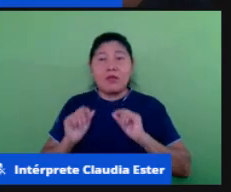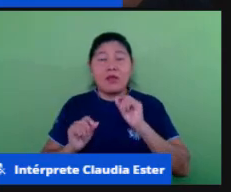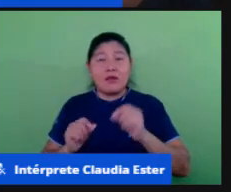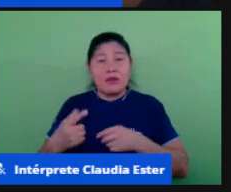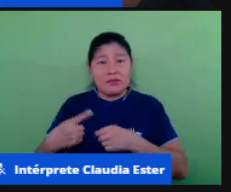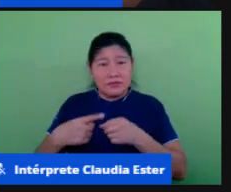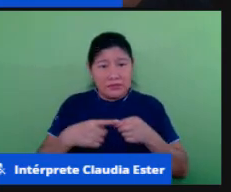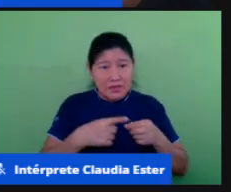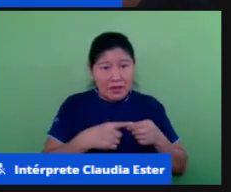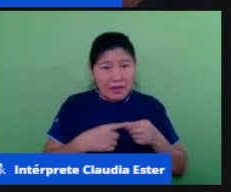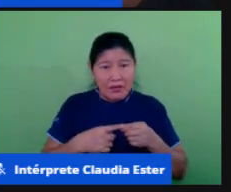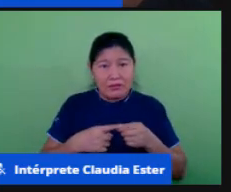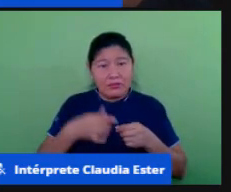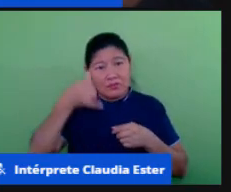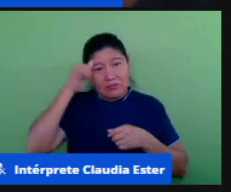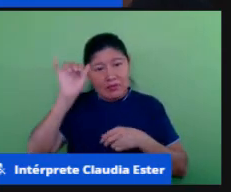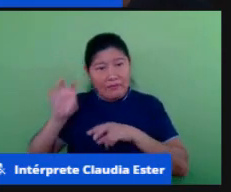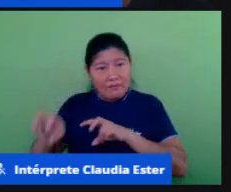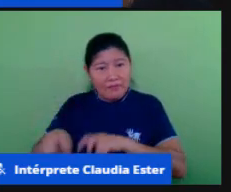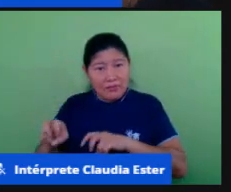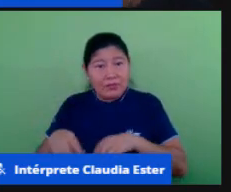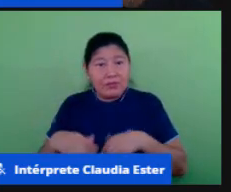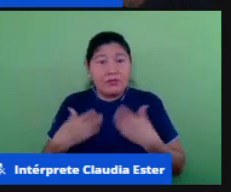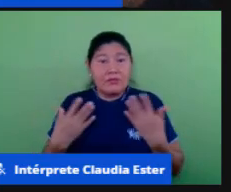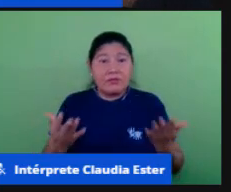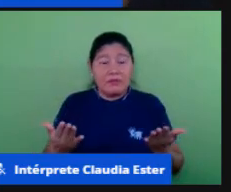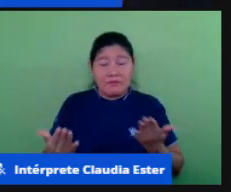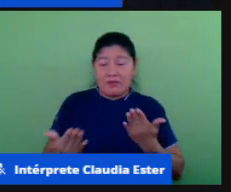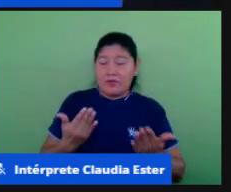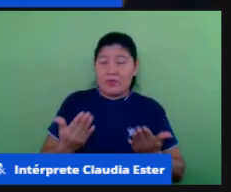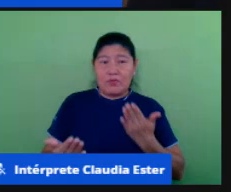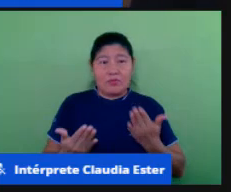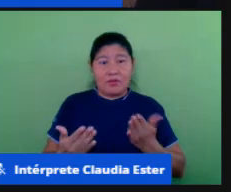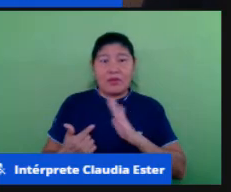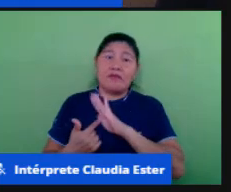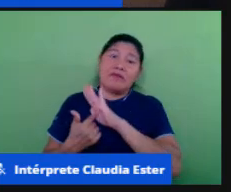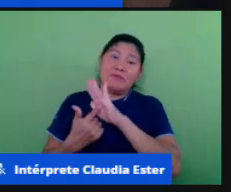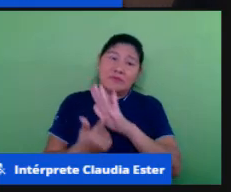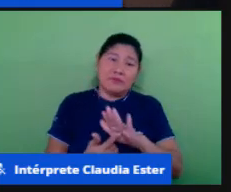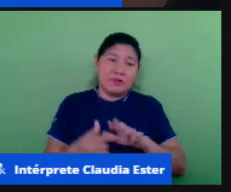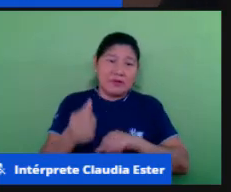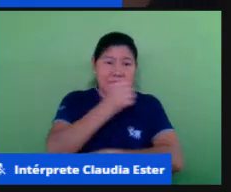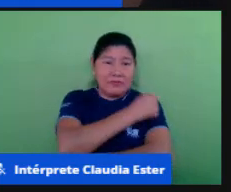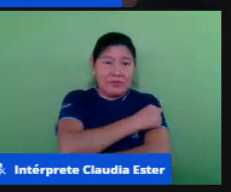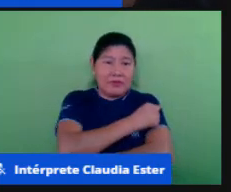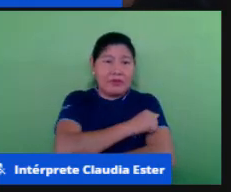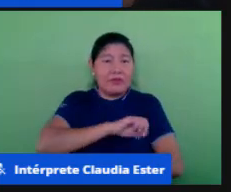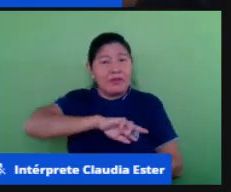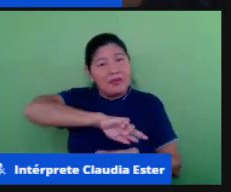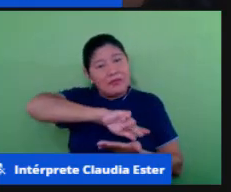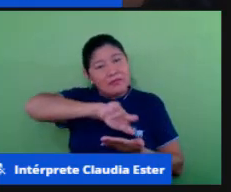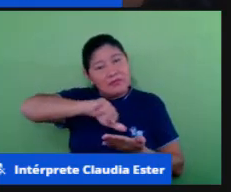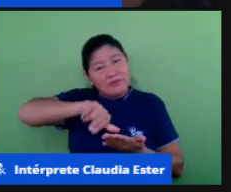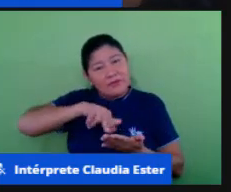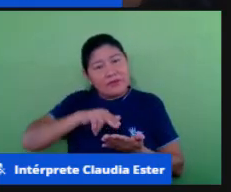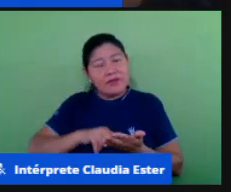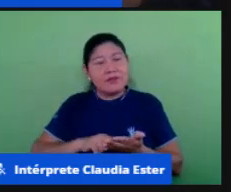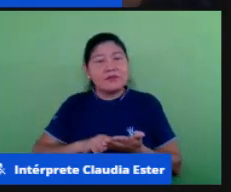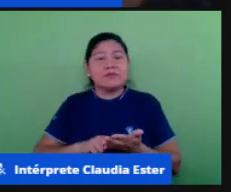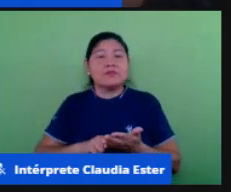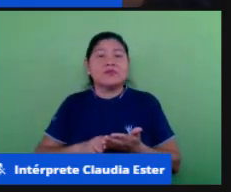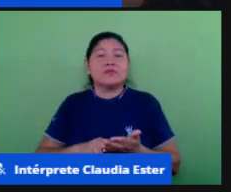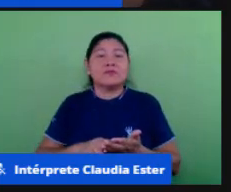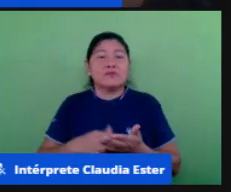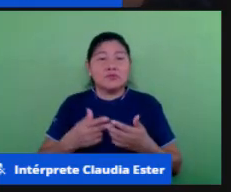viajar aí um e permite mostrar o que é uma área urbana né ou as características dela depois uma